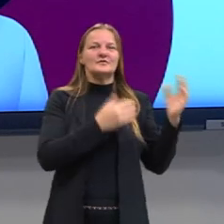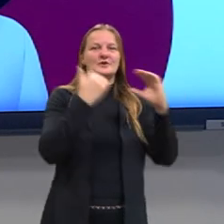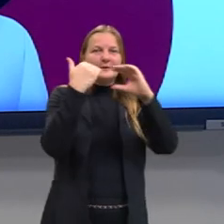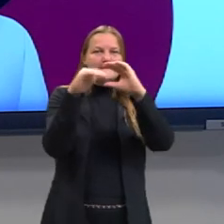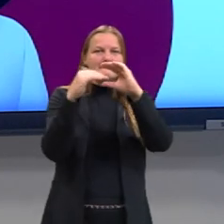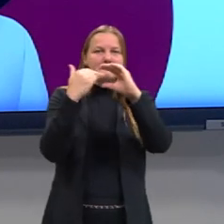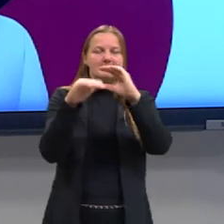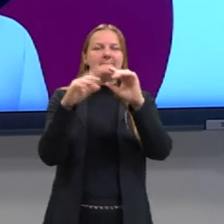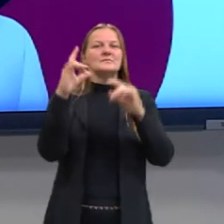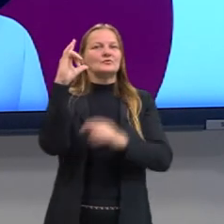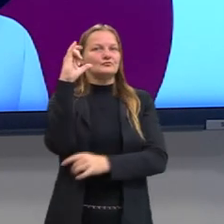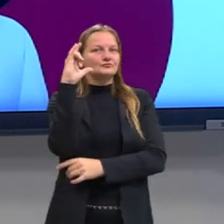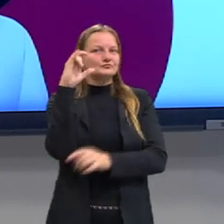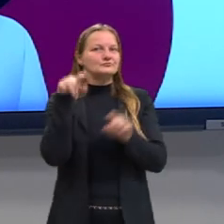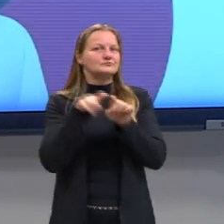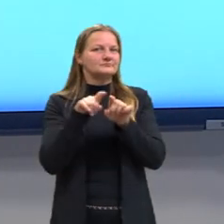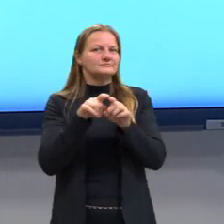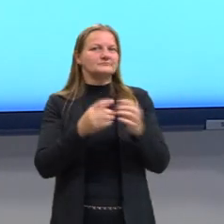-mail e meu Instagram.